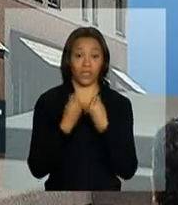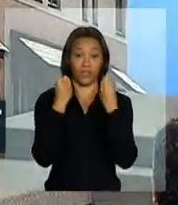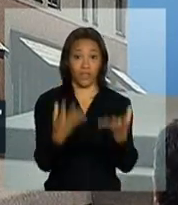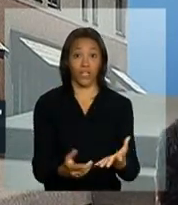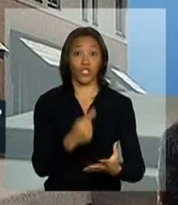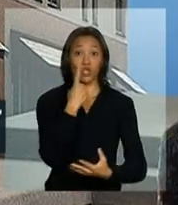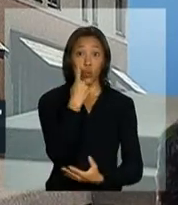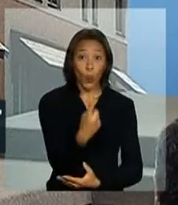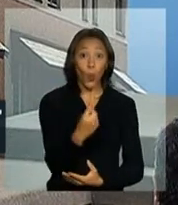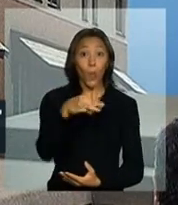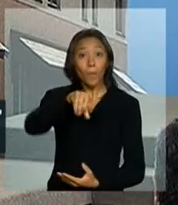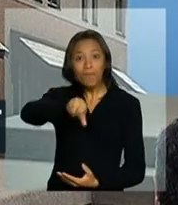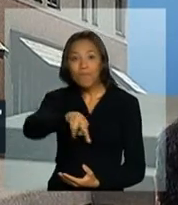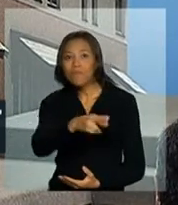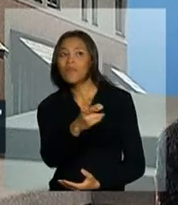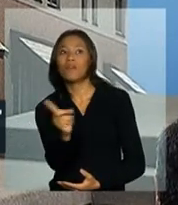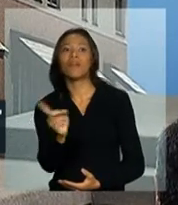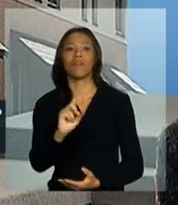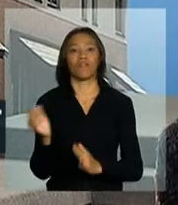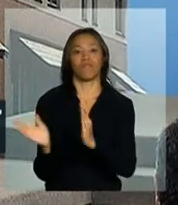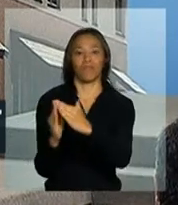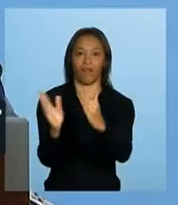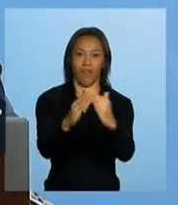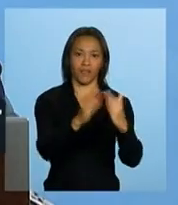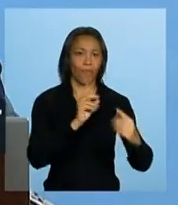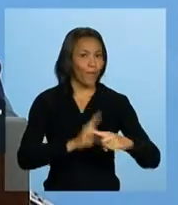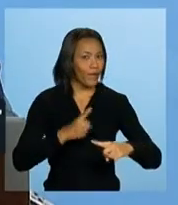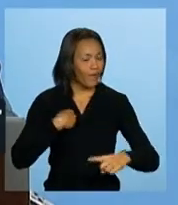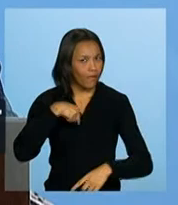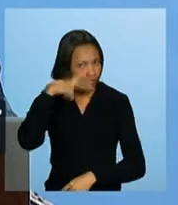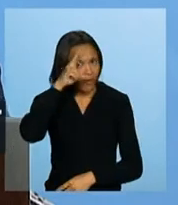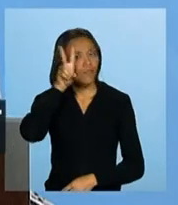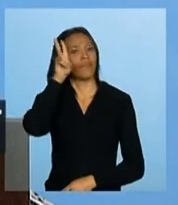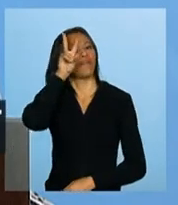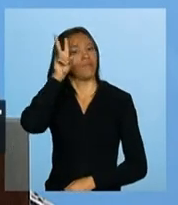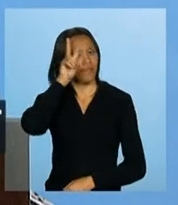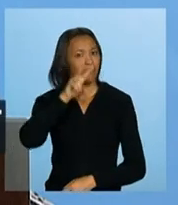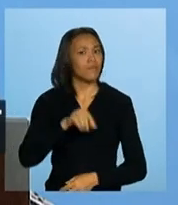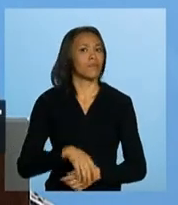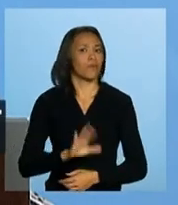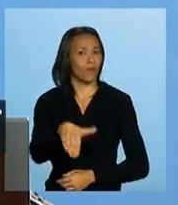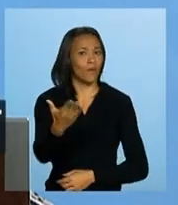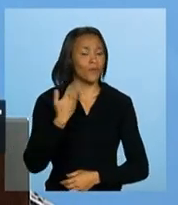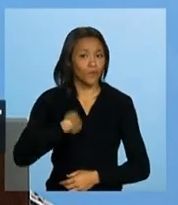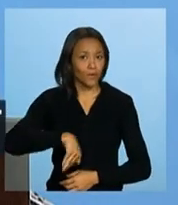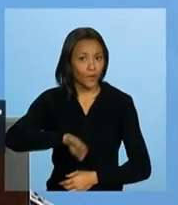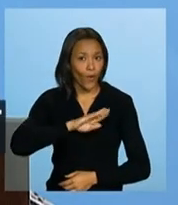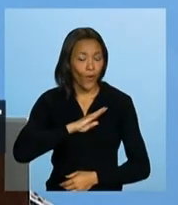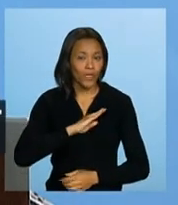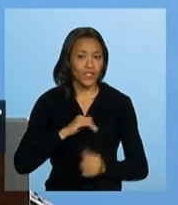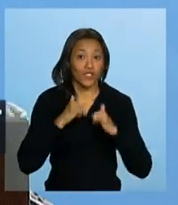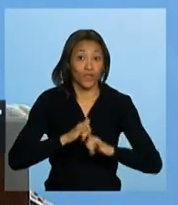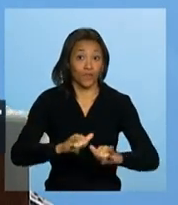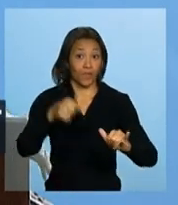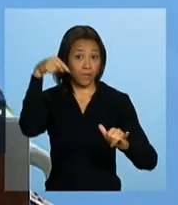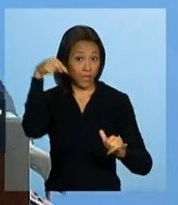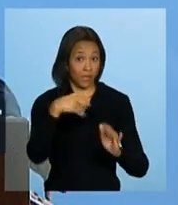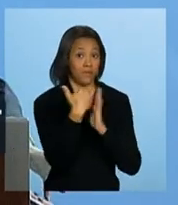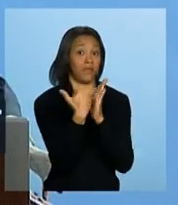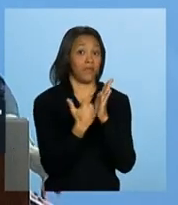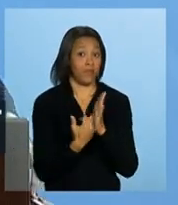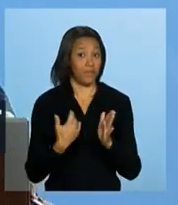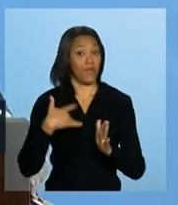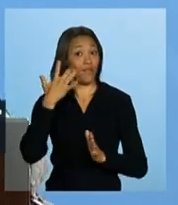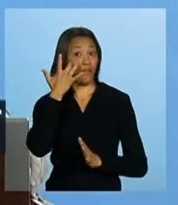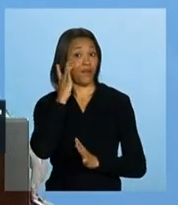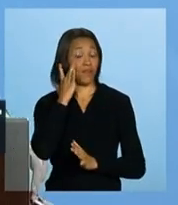milhão de moradias. Porque eu lembro, quando nós lançamos esse programa, eu acho